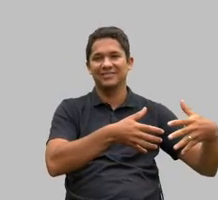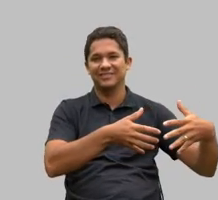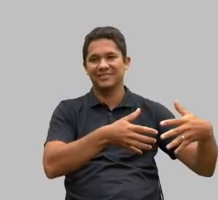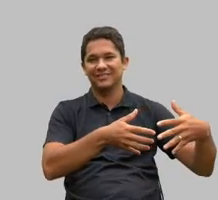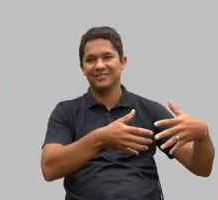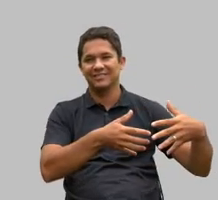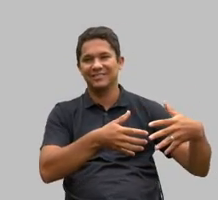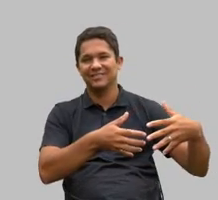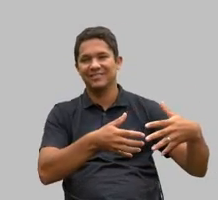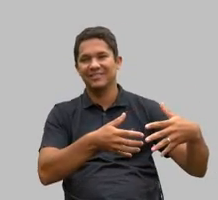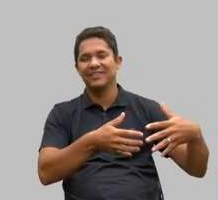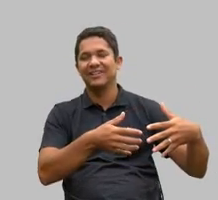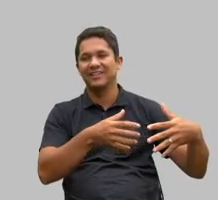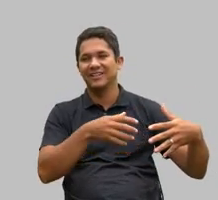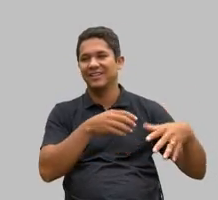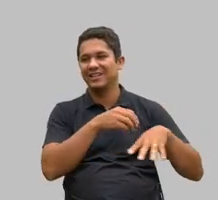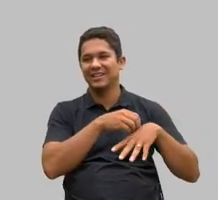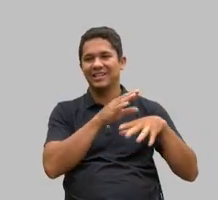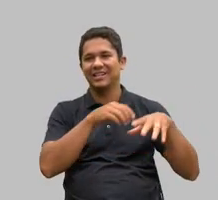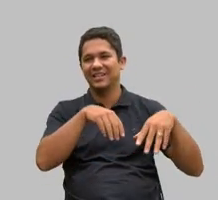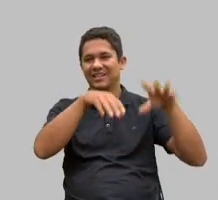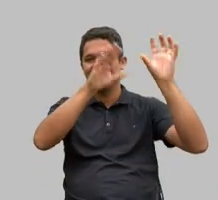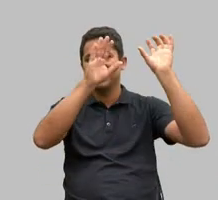alçado ao mais alto